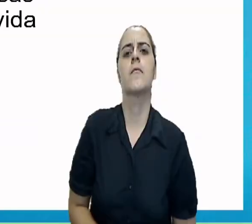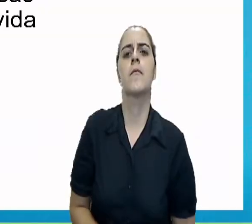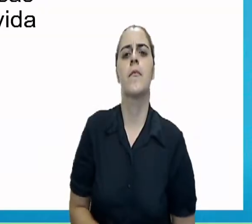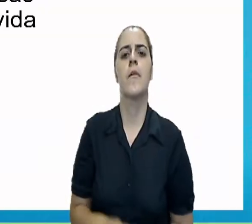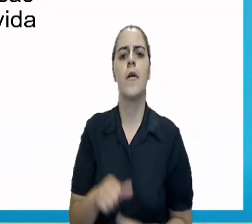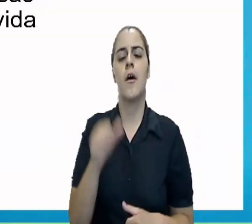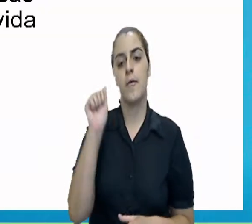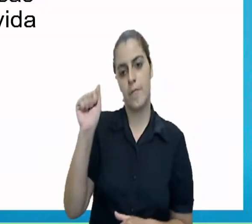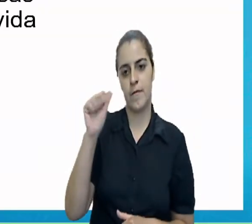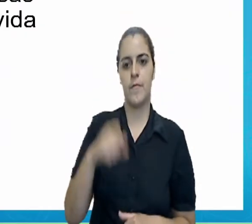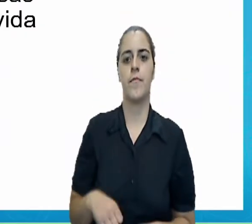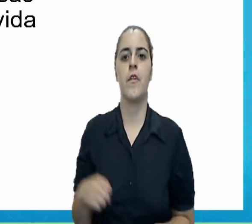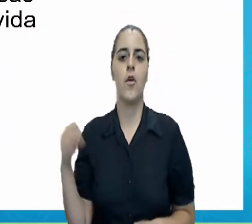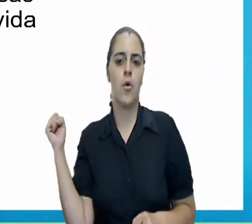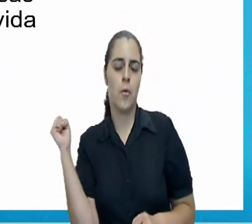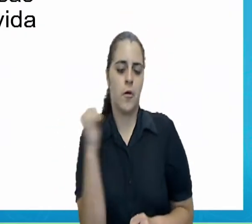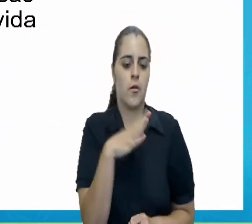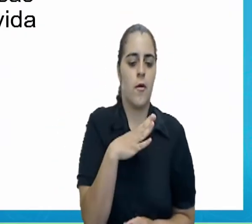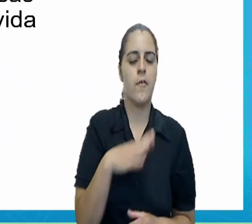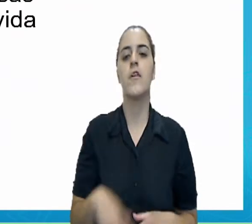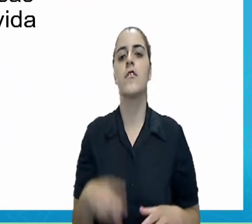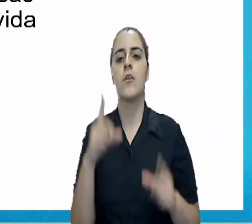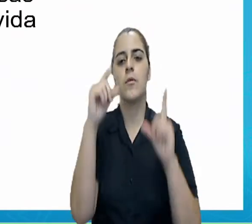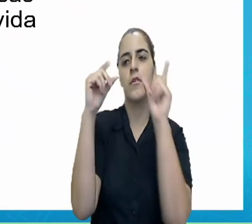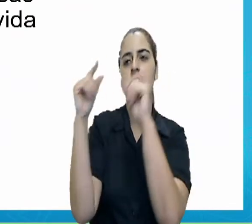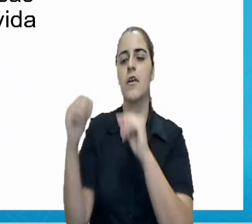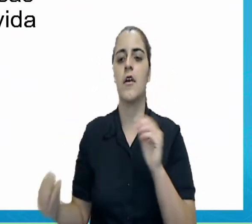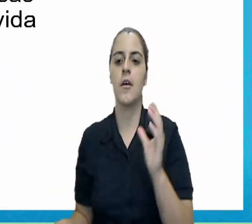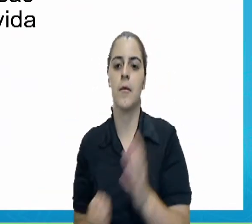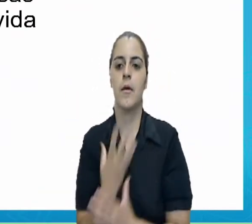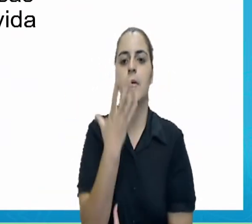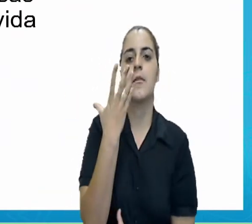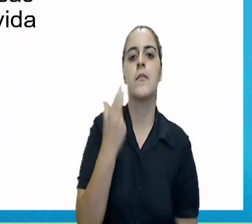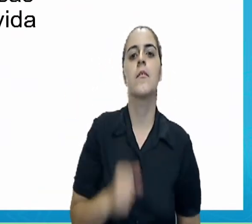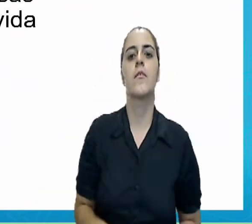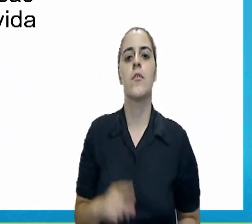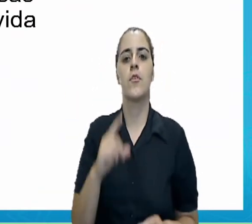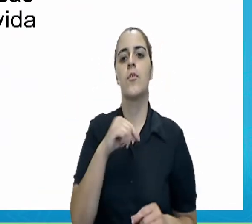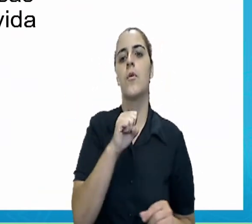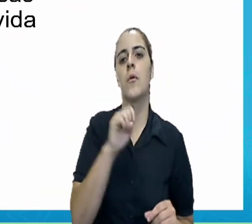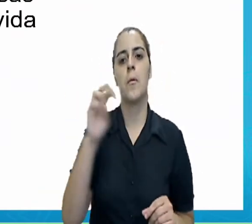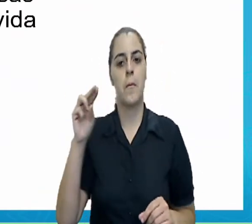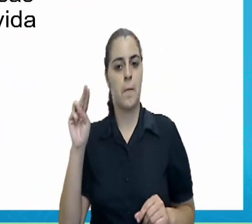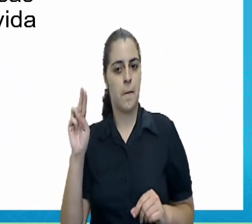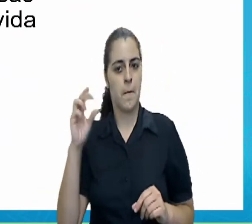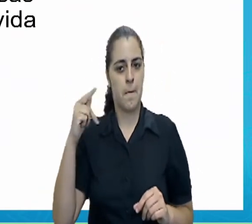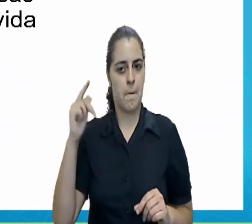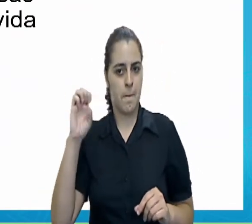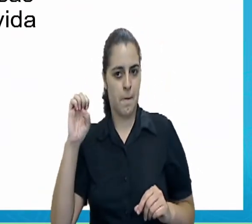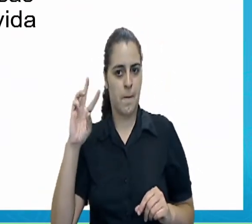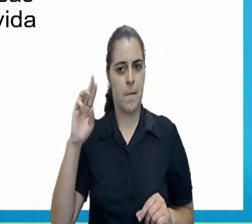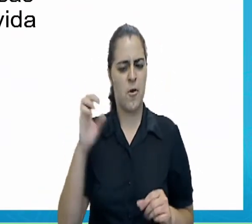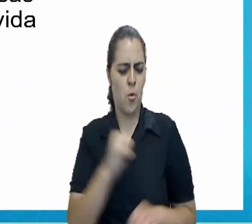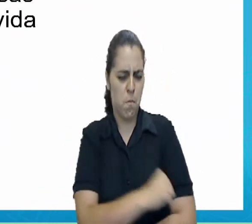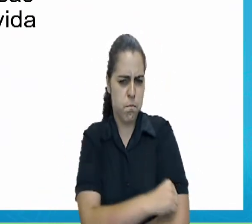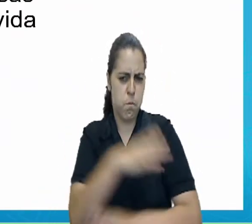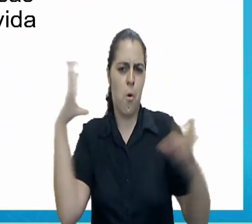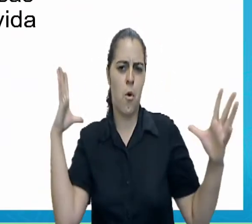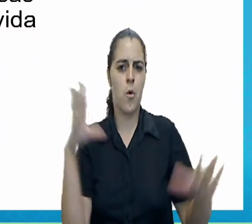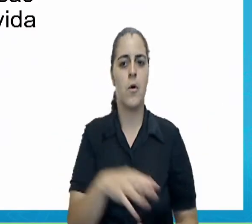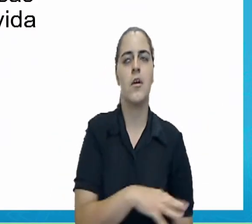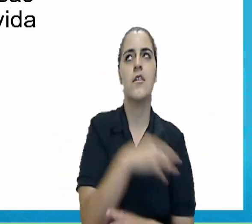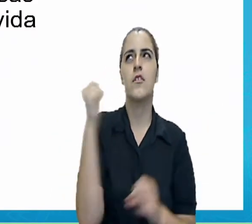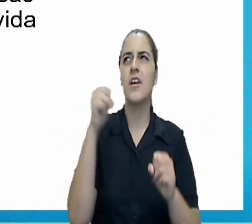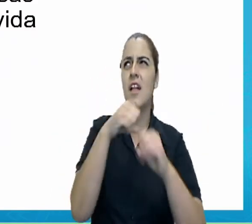Ah, supernovas são estrelas que acabaram de nascer? Supernovas são explosões imensas e